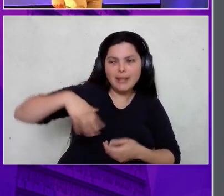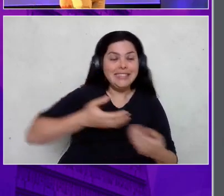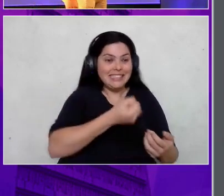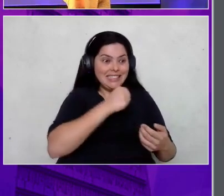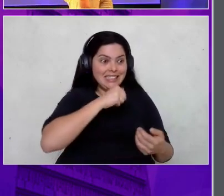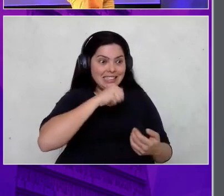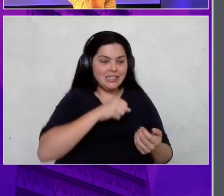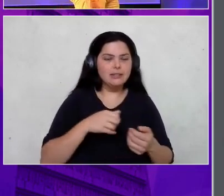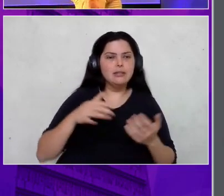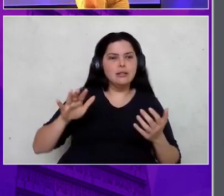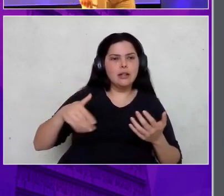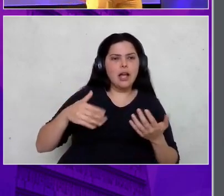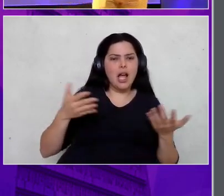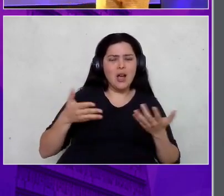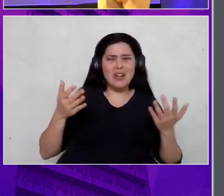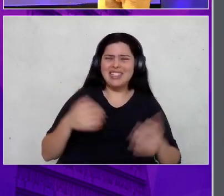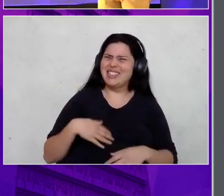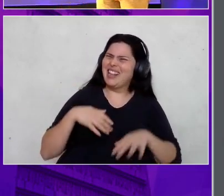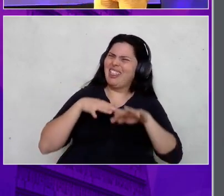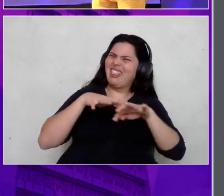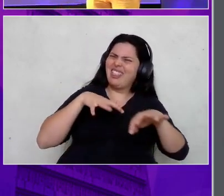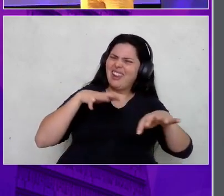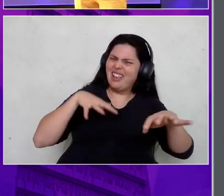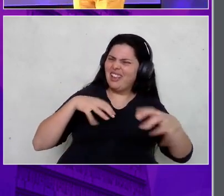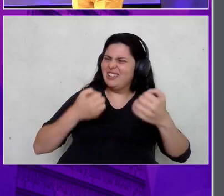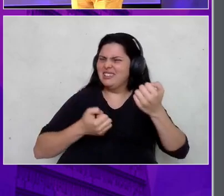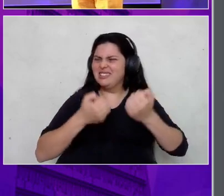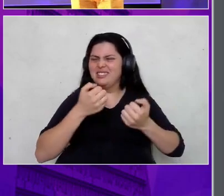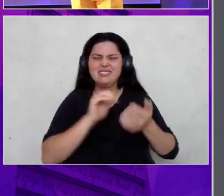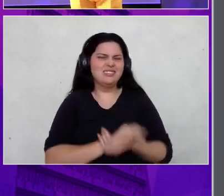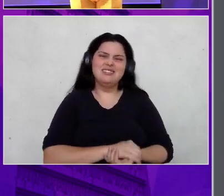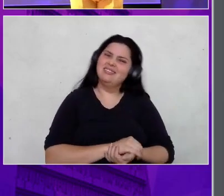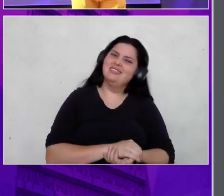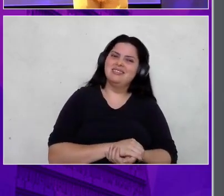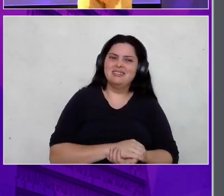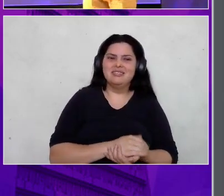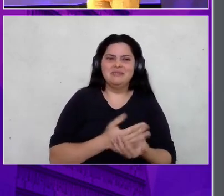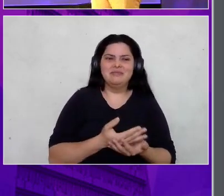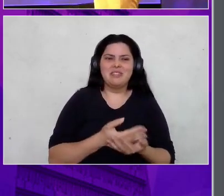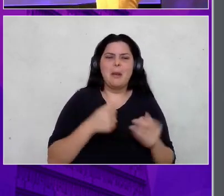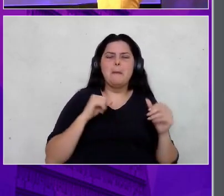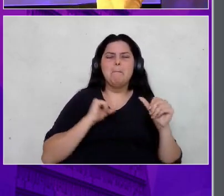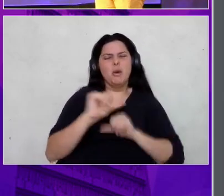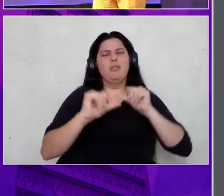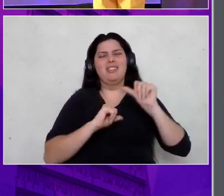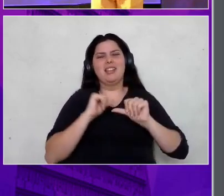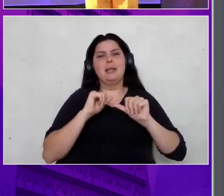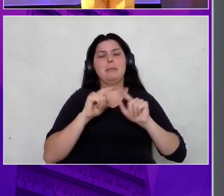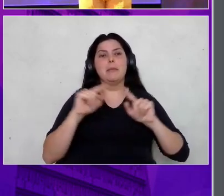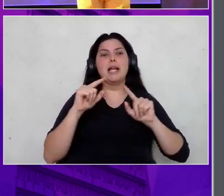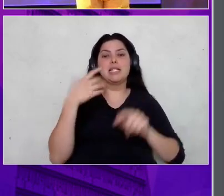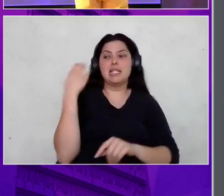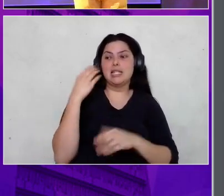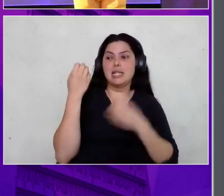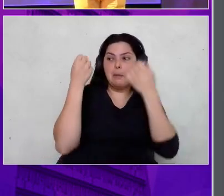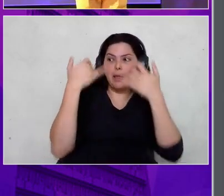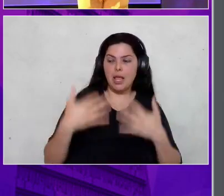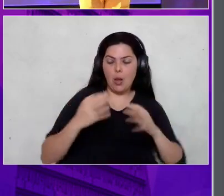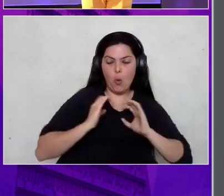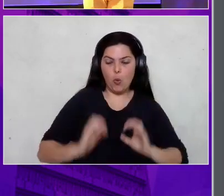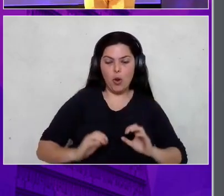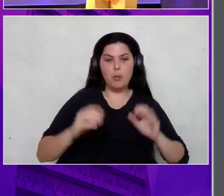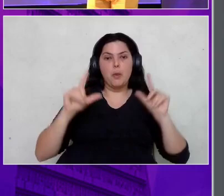Será que vai estar trânsito? Será que... Muda as coisas. Mas tem uma razão científica. O nosso corpo está produzindo menos